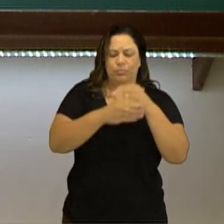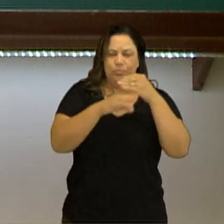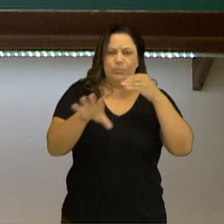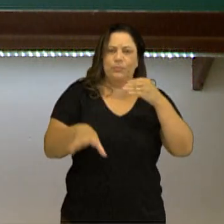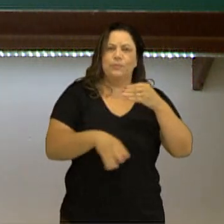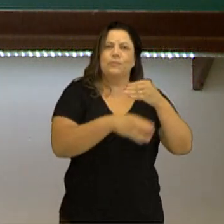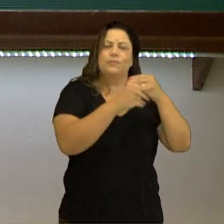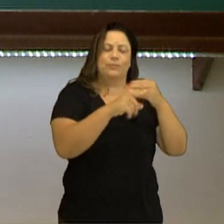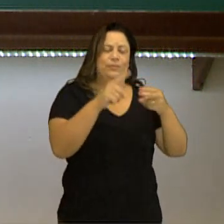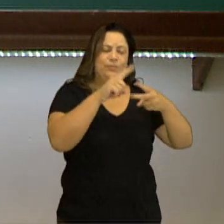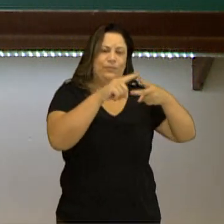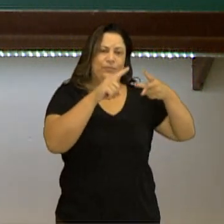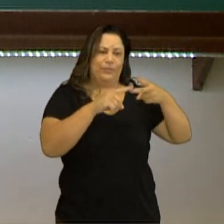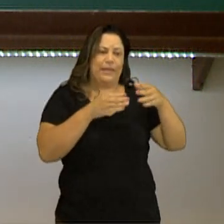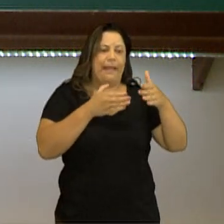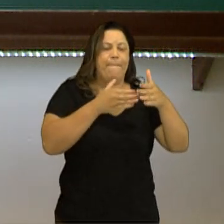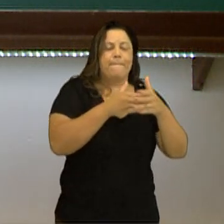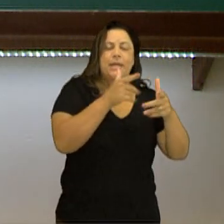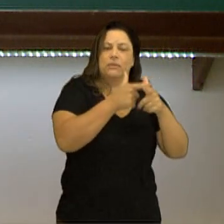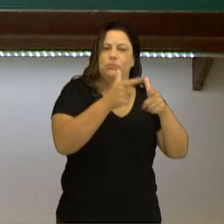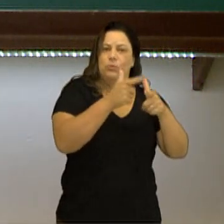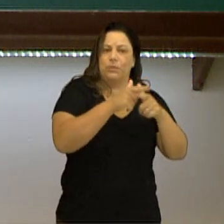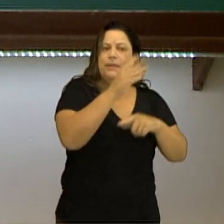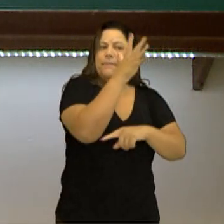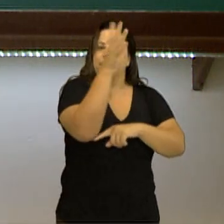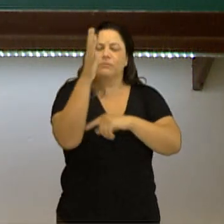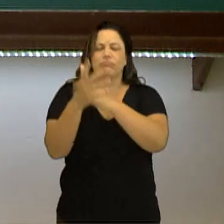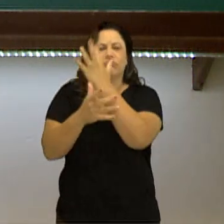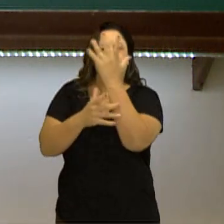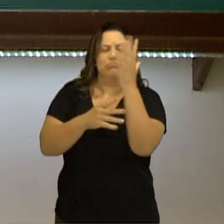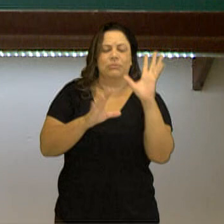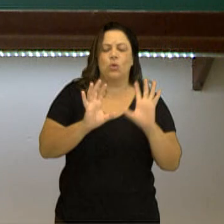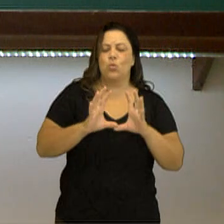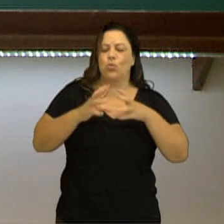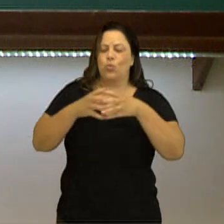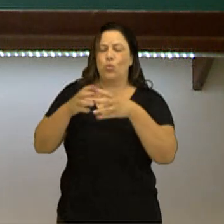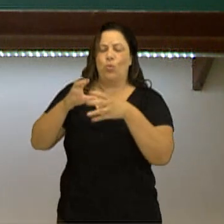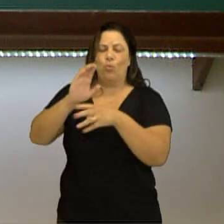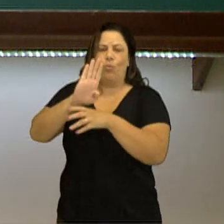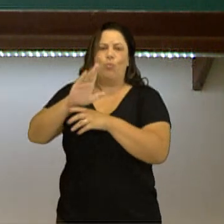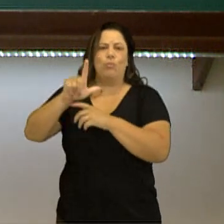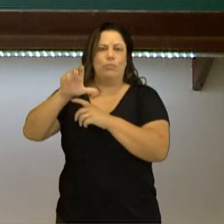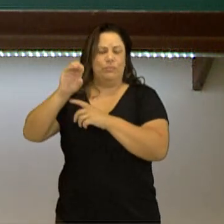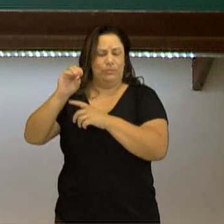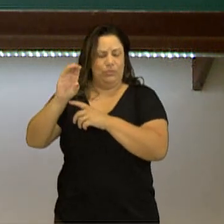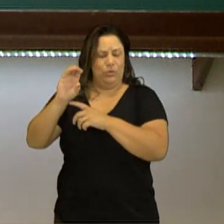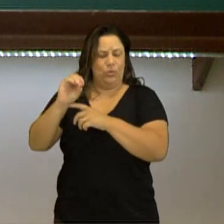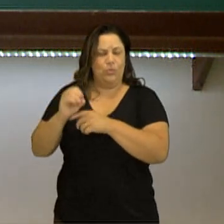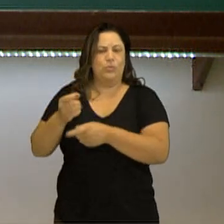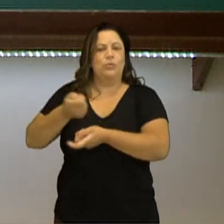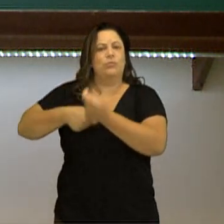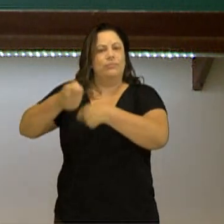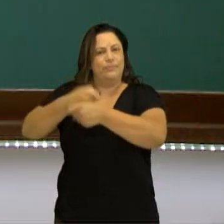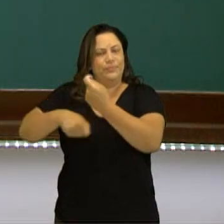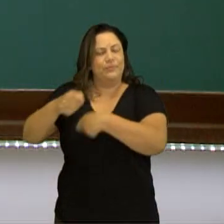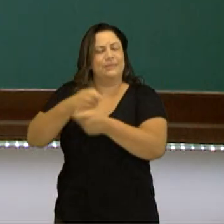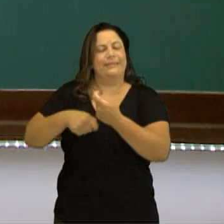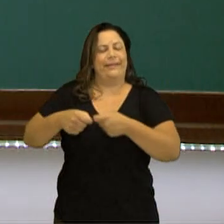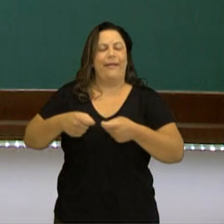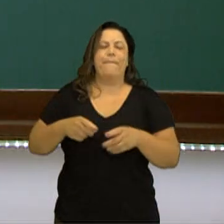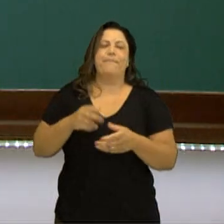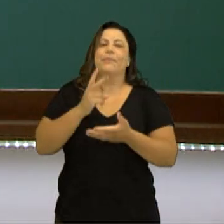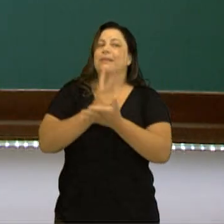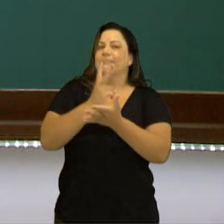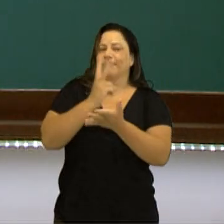econômicos, refletindo sobre essa dinâmica que tende a provocar ainda várias mudanças no nosso convívio. Nesse